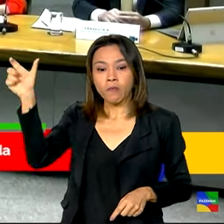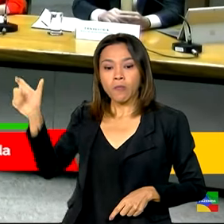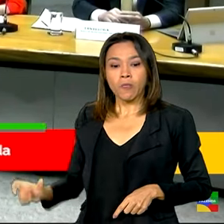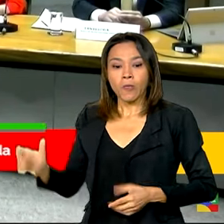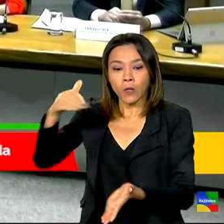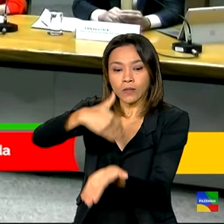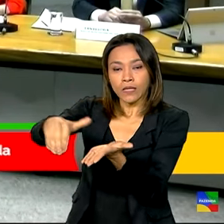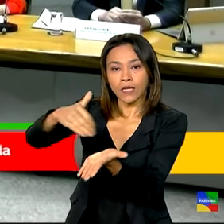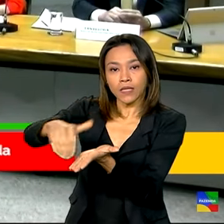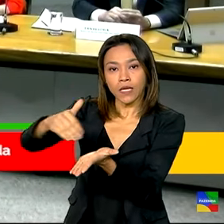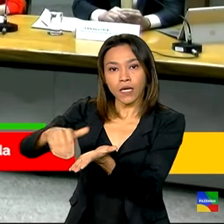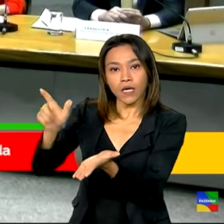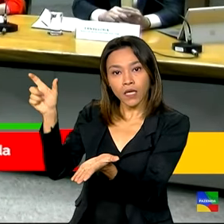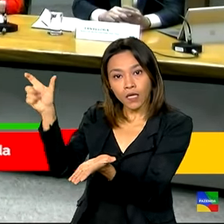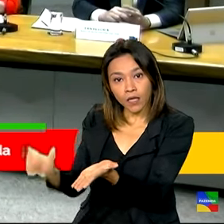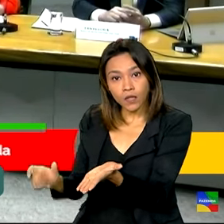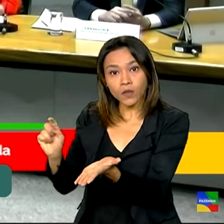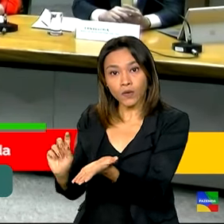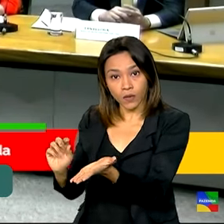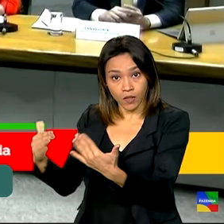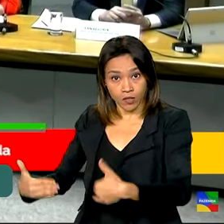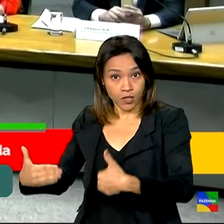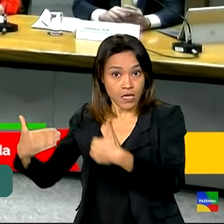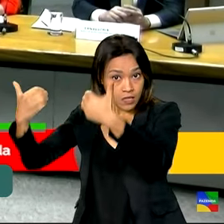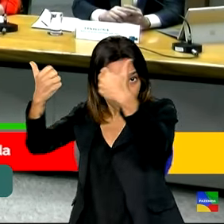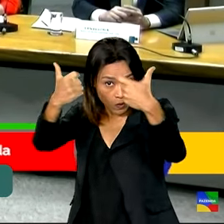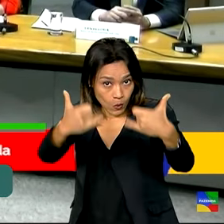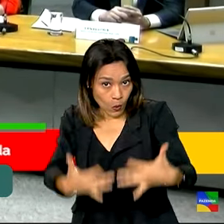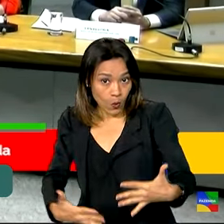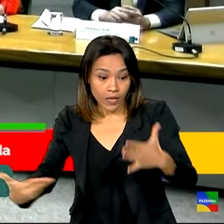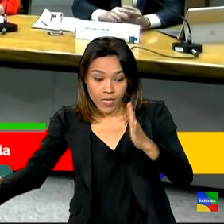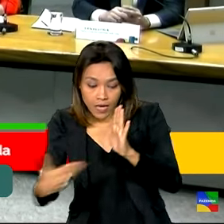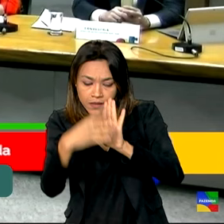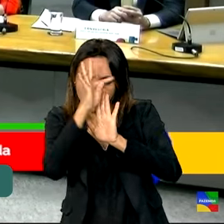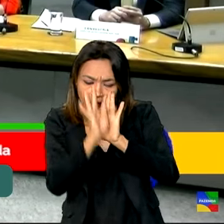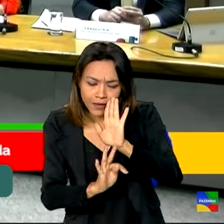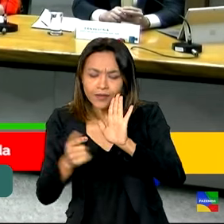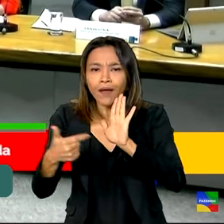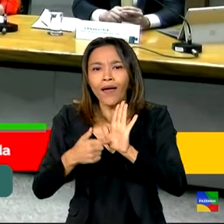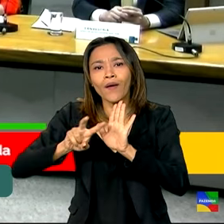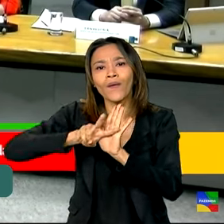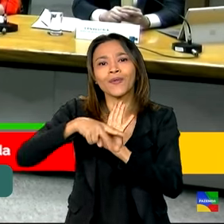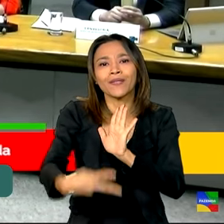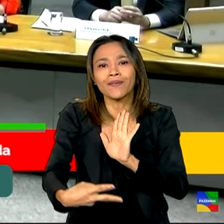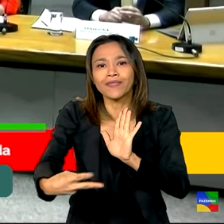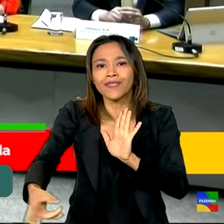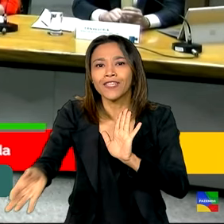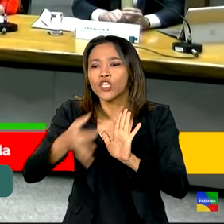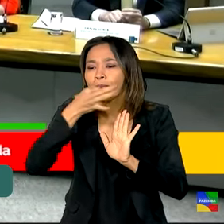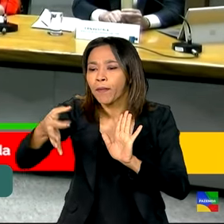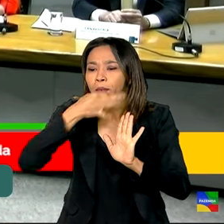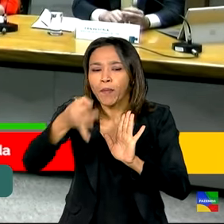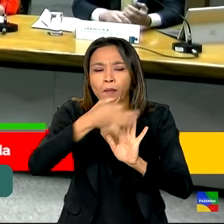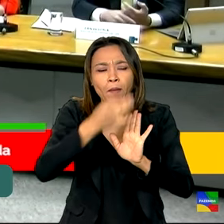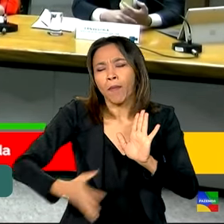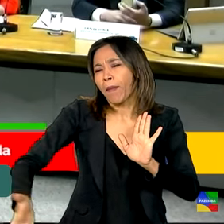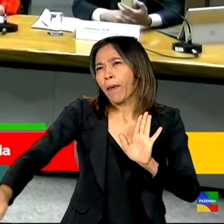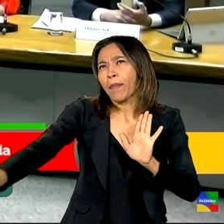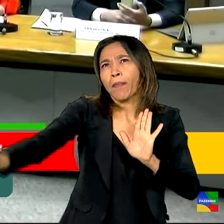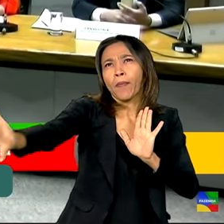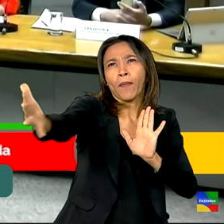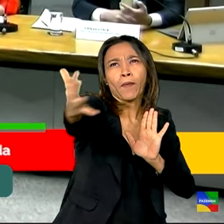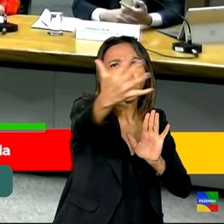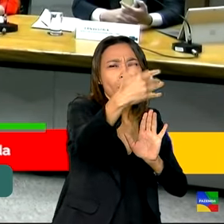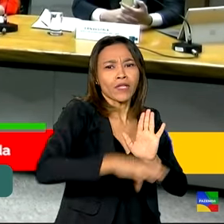do Ministério da Fazenda reforçou que o texto é fruto de uma construção coletiva que contou com a participação de todos